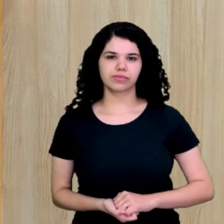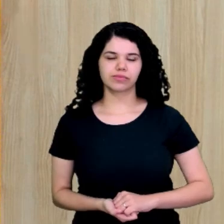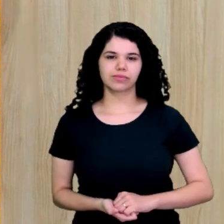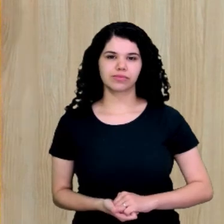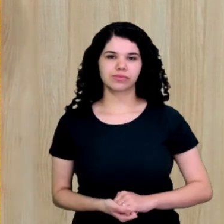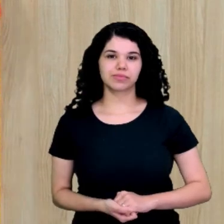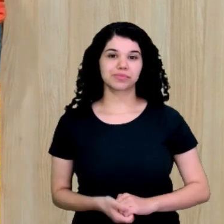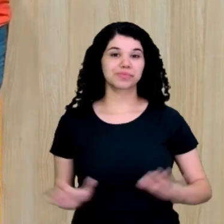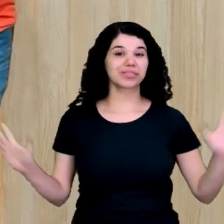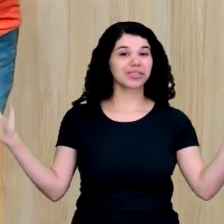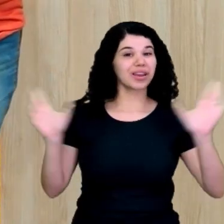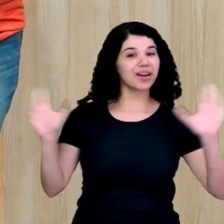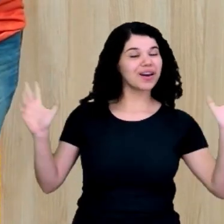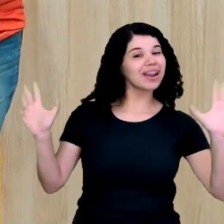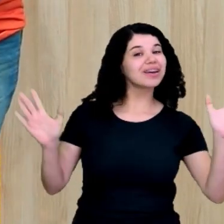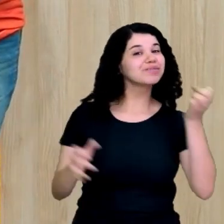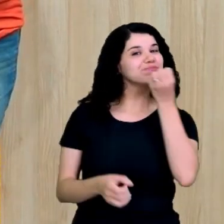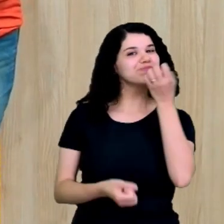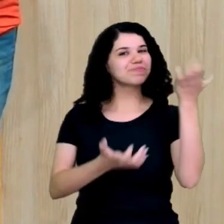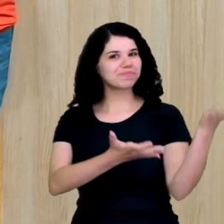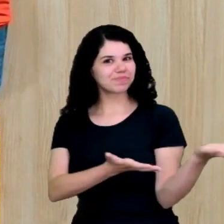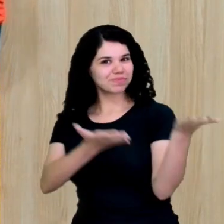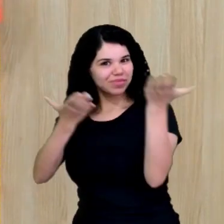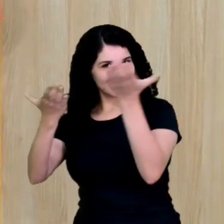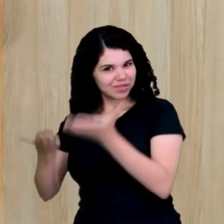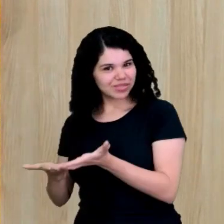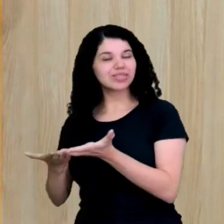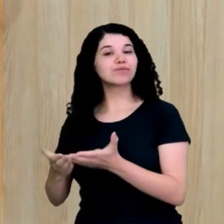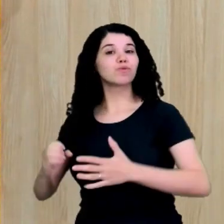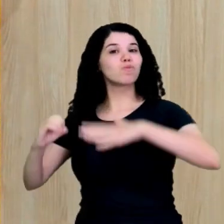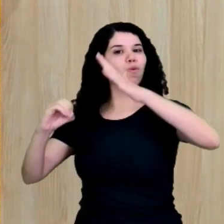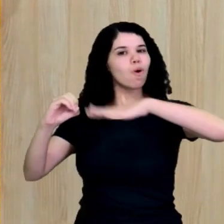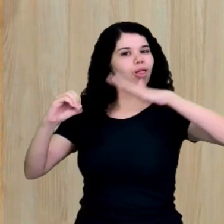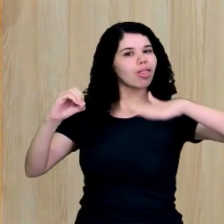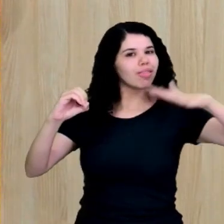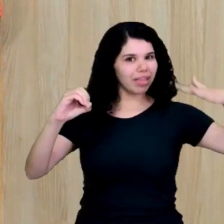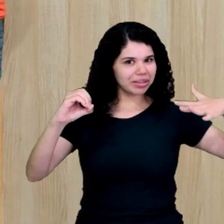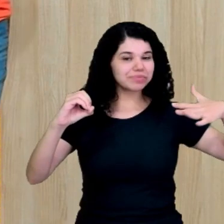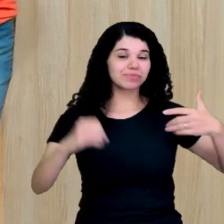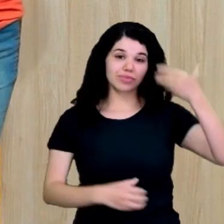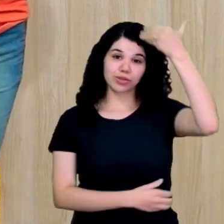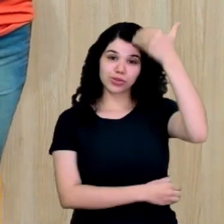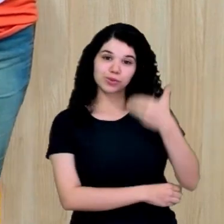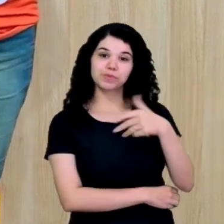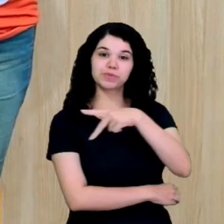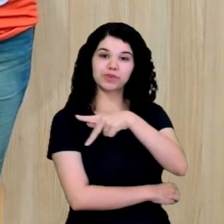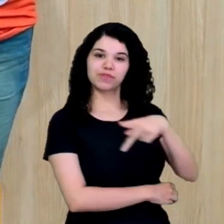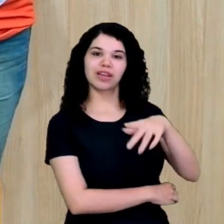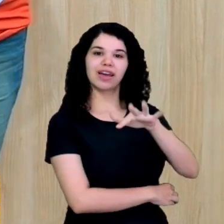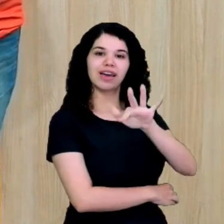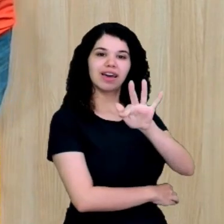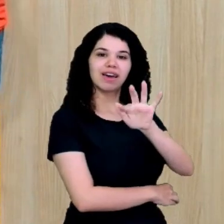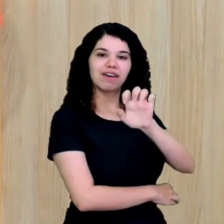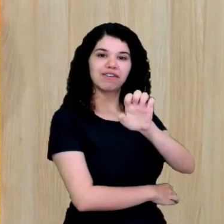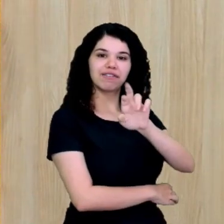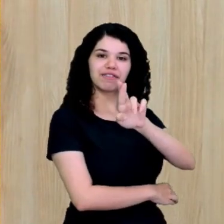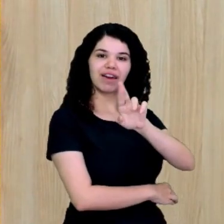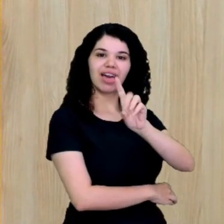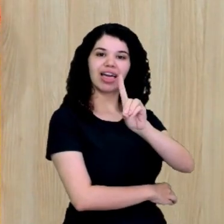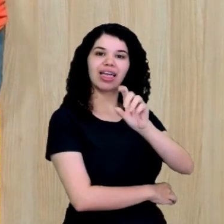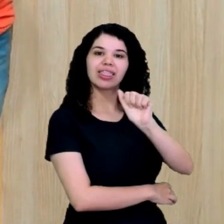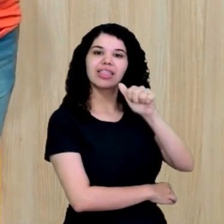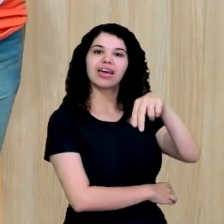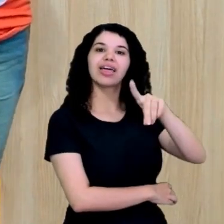Olá, sejam bem-vindos a mais um OndaTec. Eu sou Fernanda Vasconcelos, professora de língua